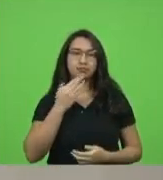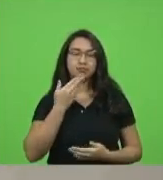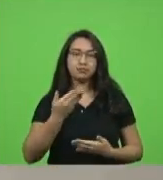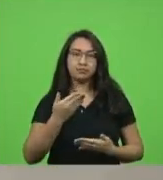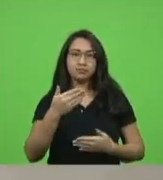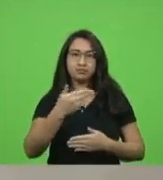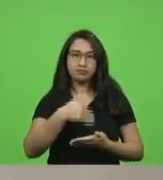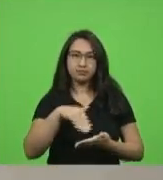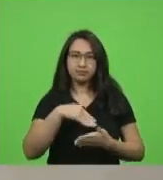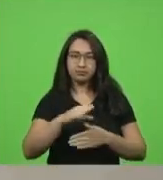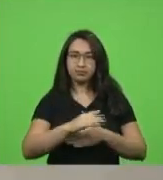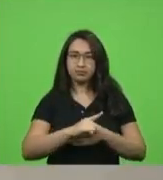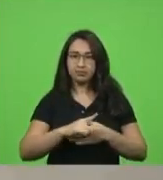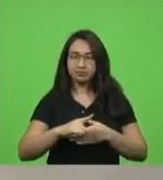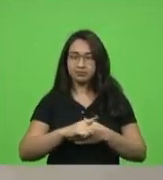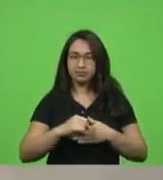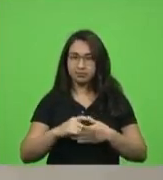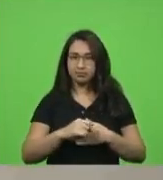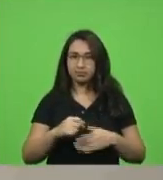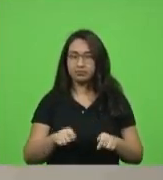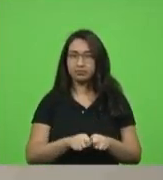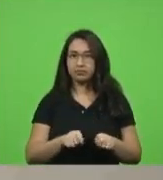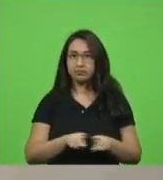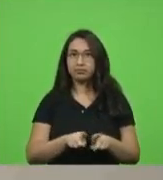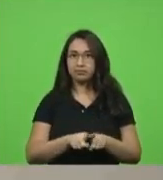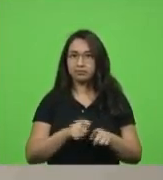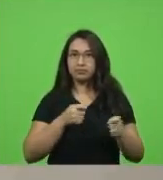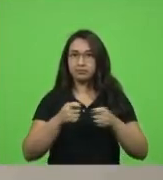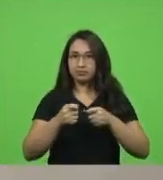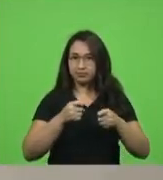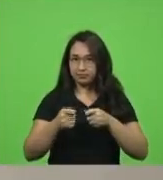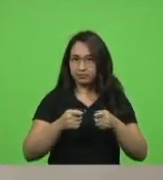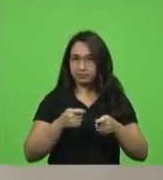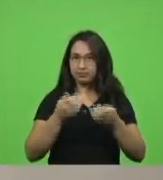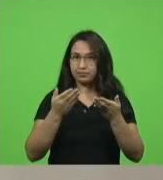e ao secretário de Estado da Administração informações acerca